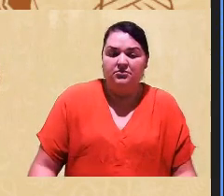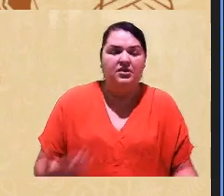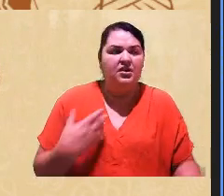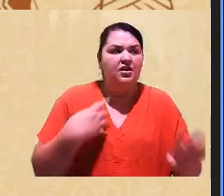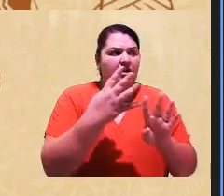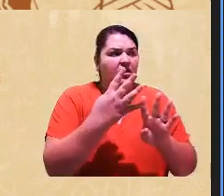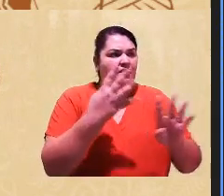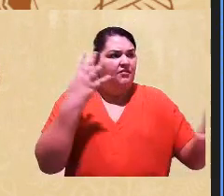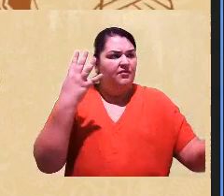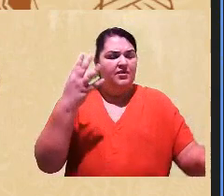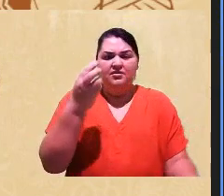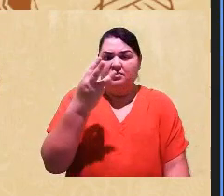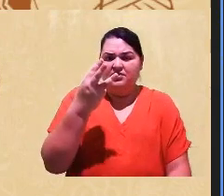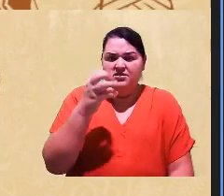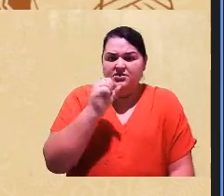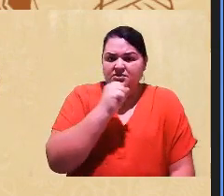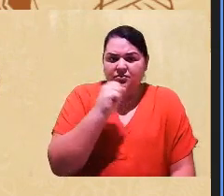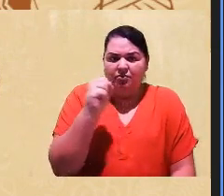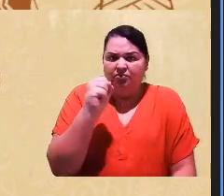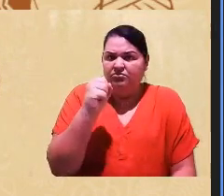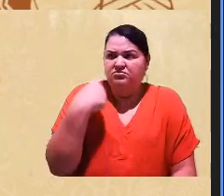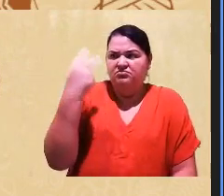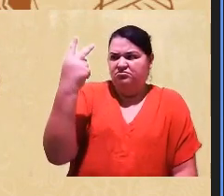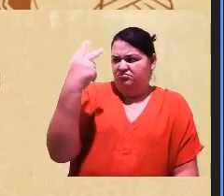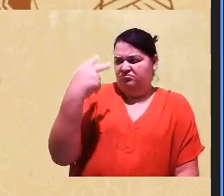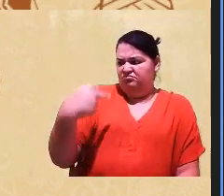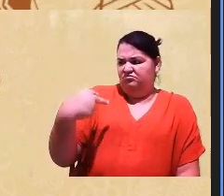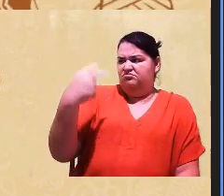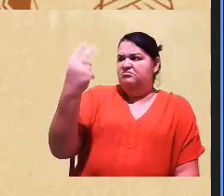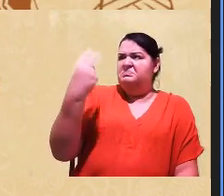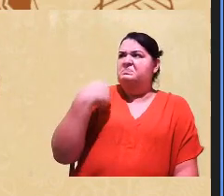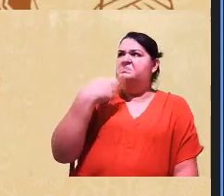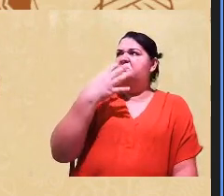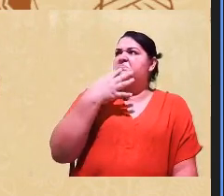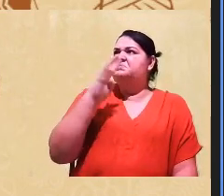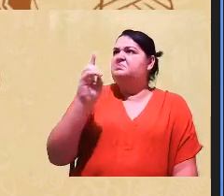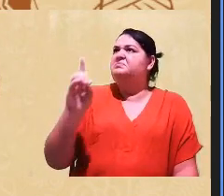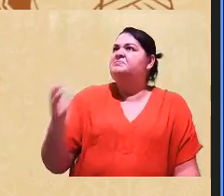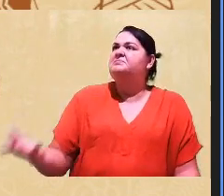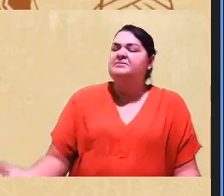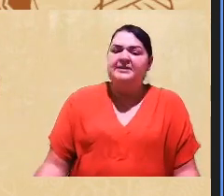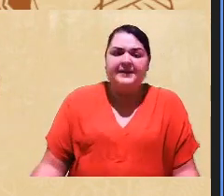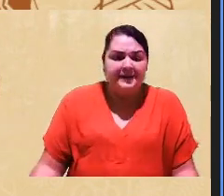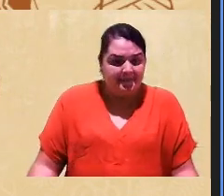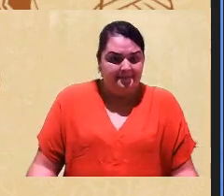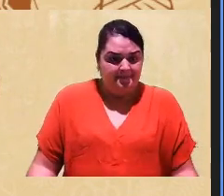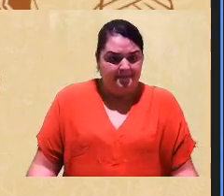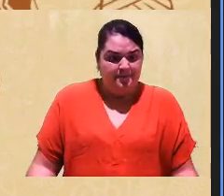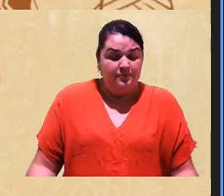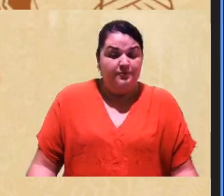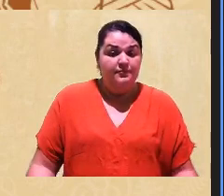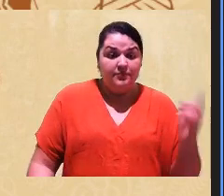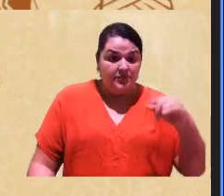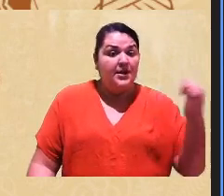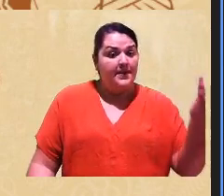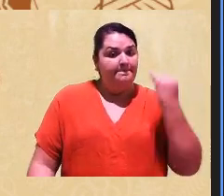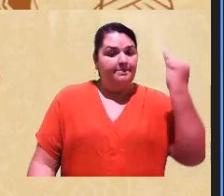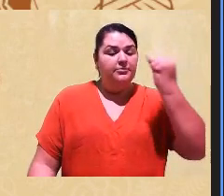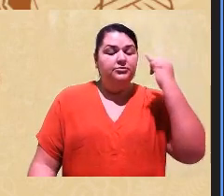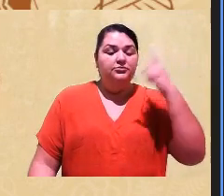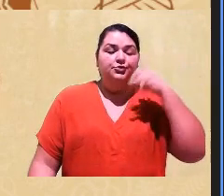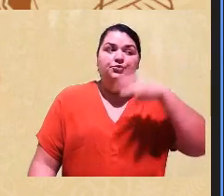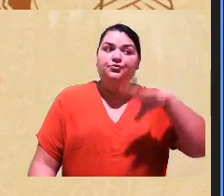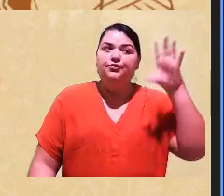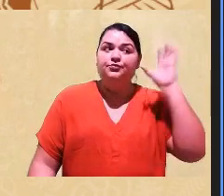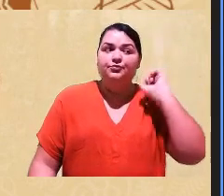segundos, alguém me olhar que eu não sei quem era. Então, tudo isso que eu estou dizendo para vocês é importante essa escuta, porque